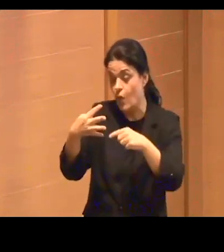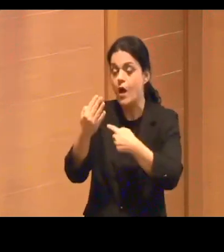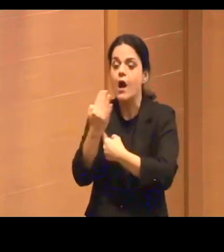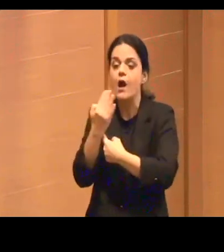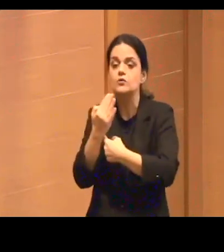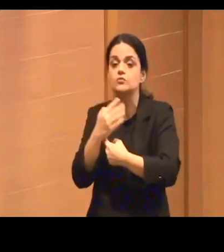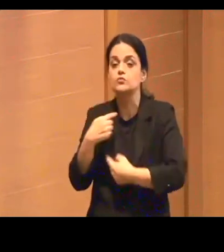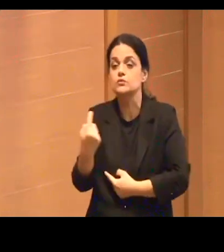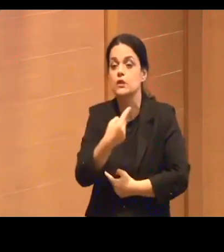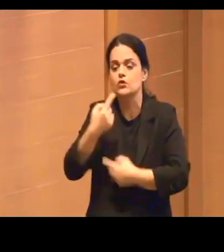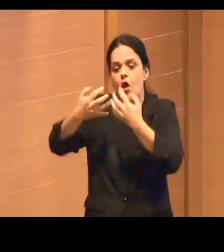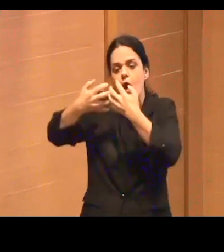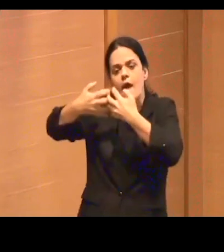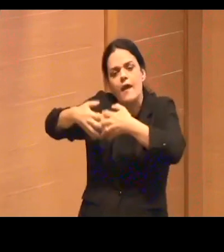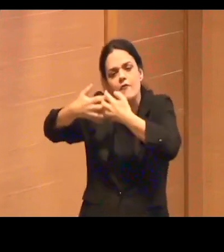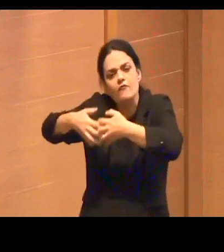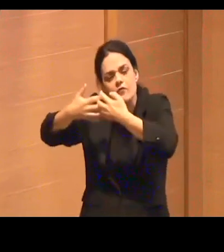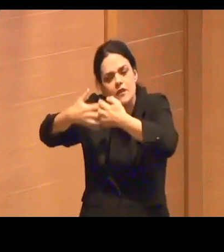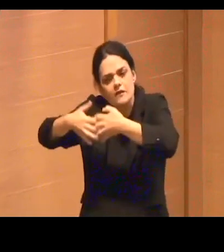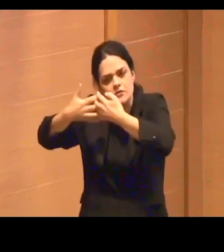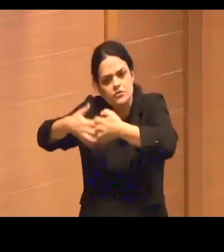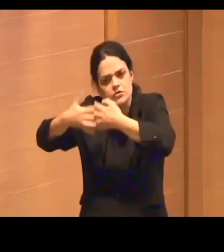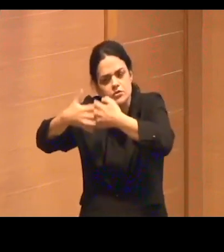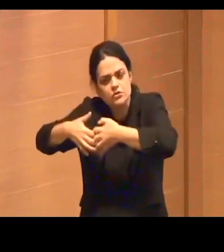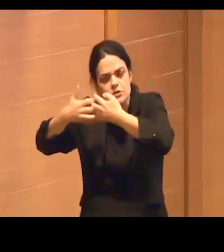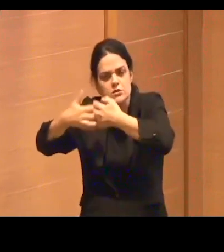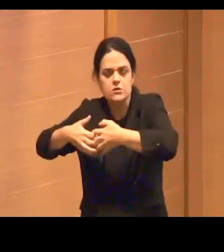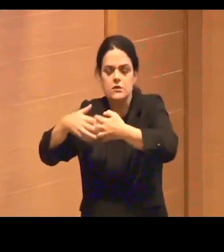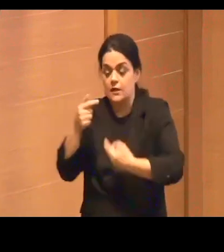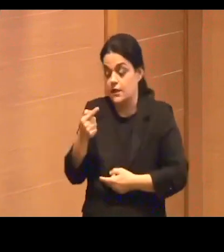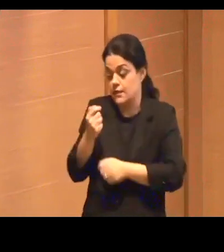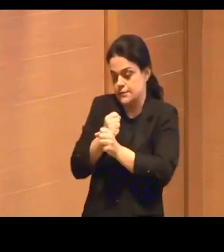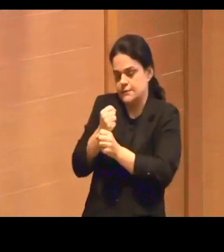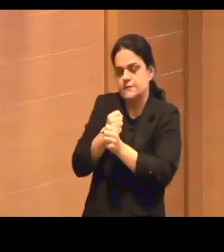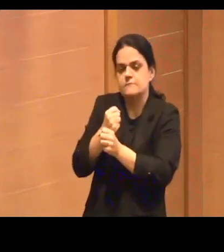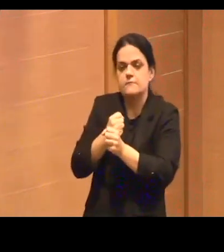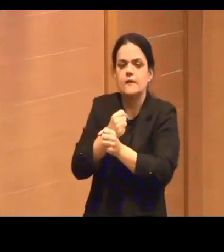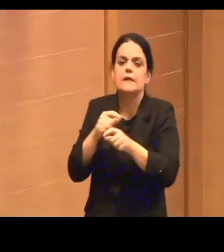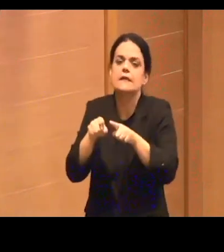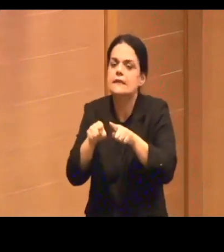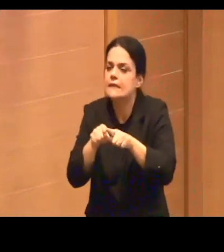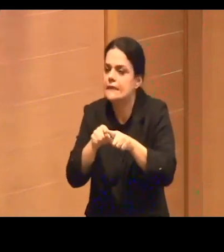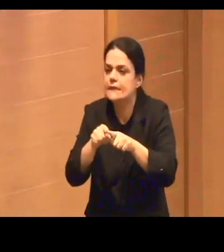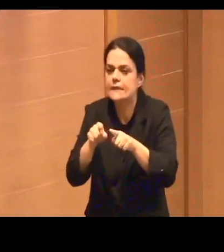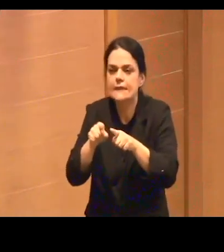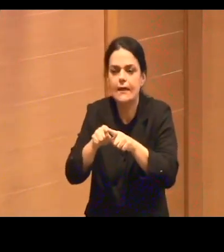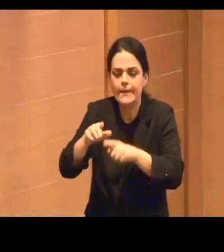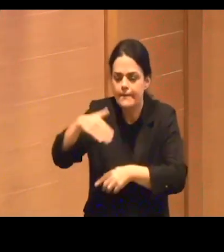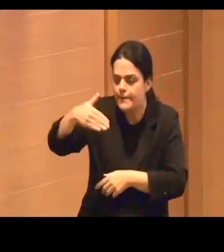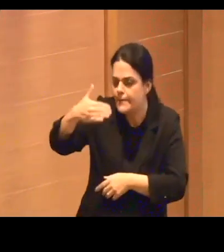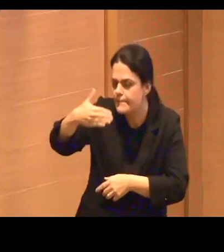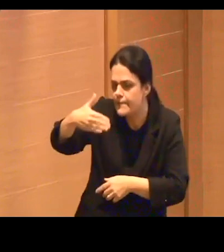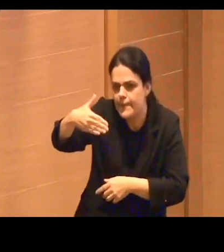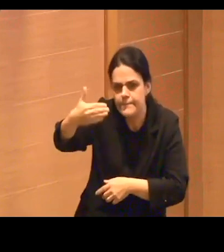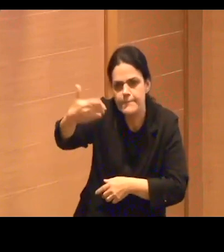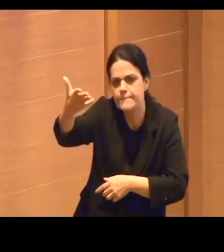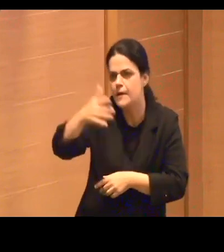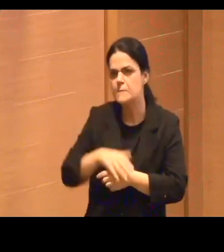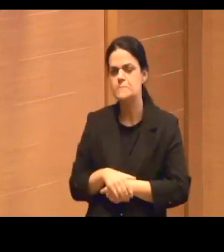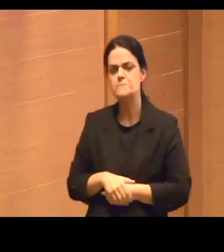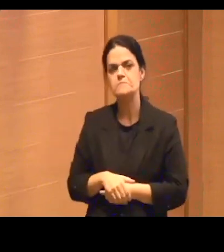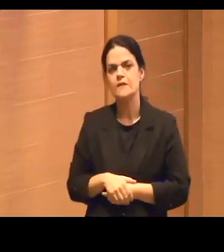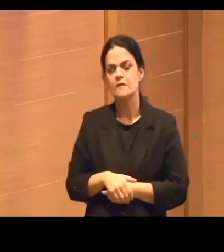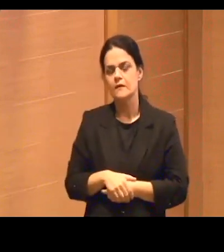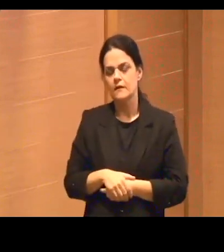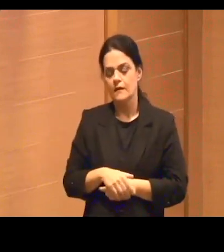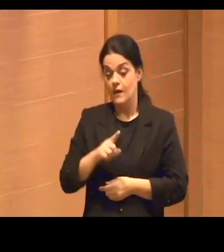a gente a refletir um pouco sobre esses sete anos, mas sobre muito mais tempo. Eu vou